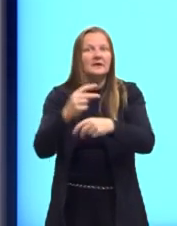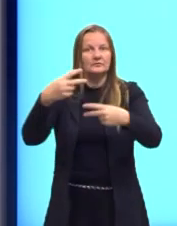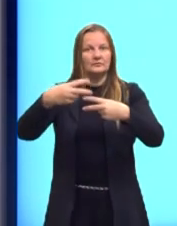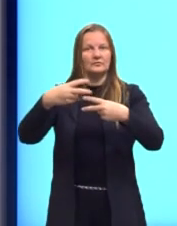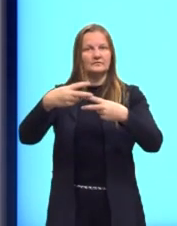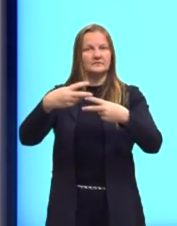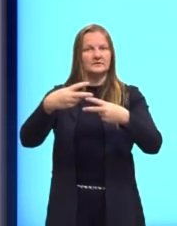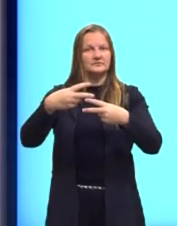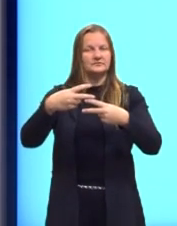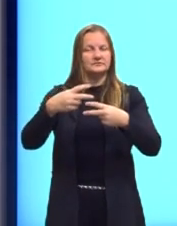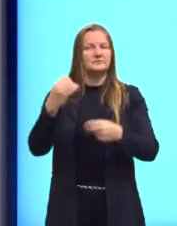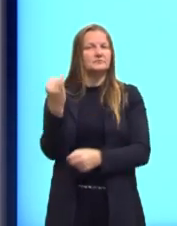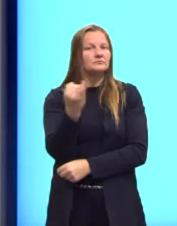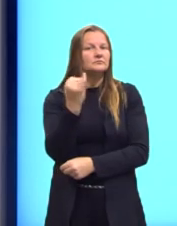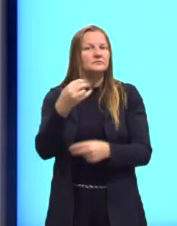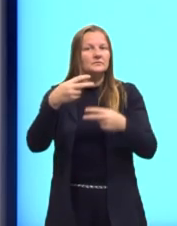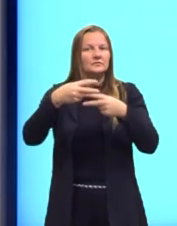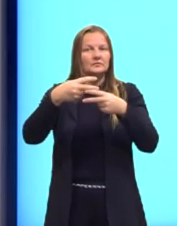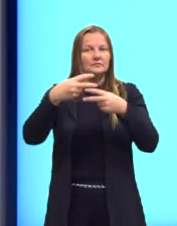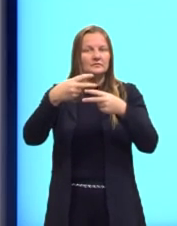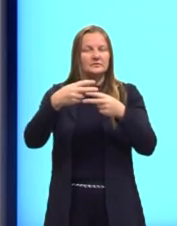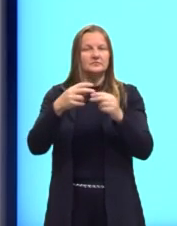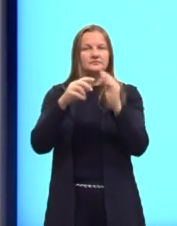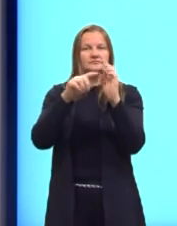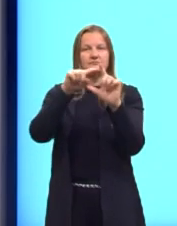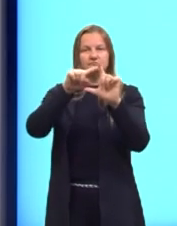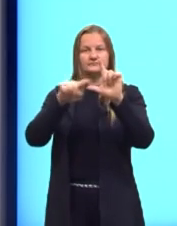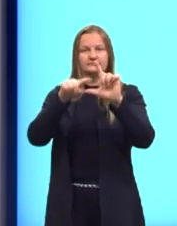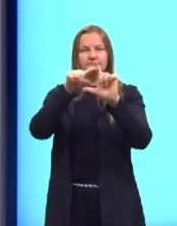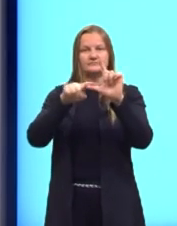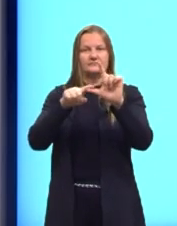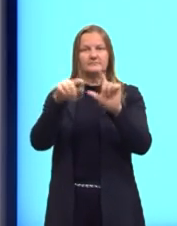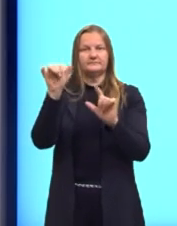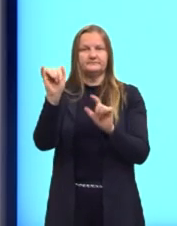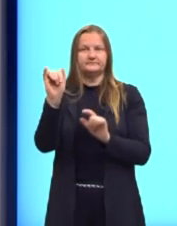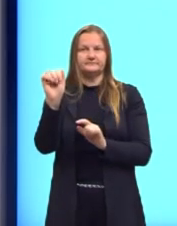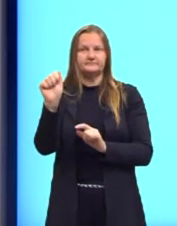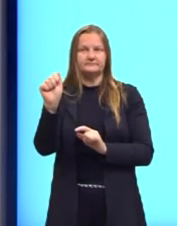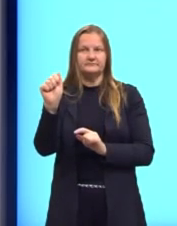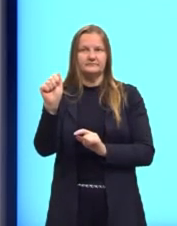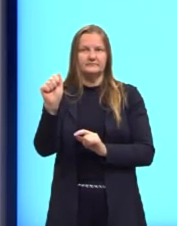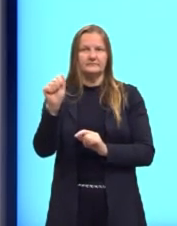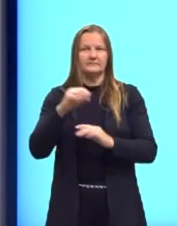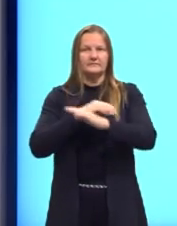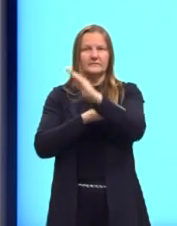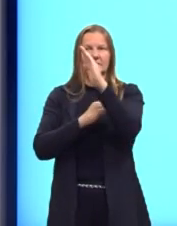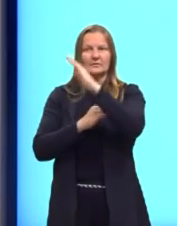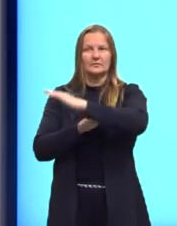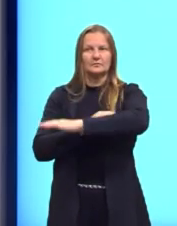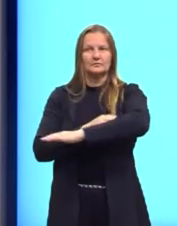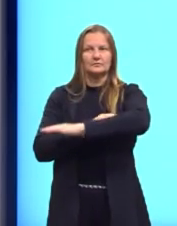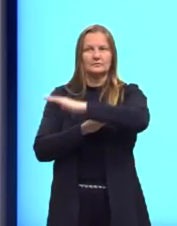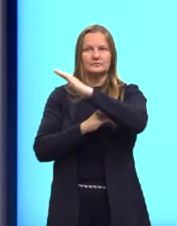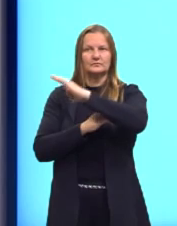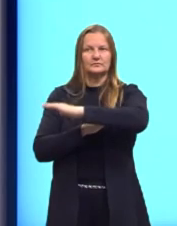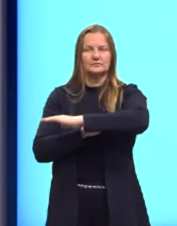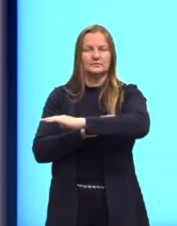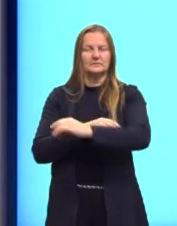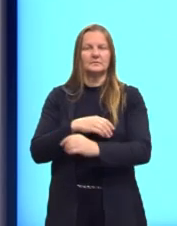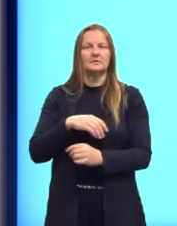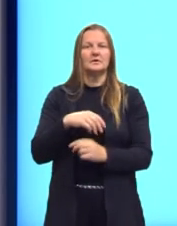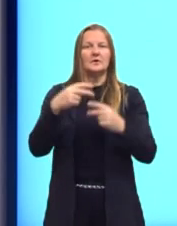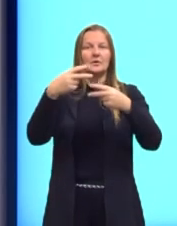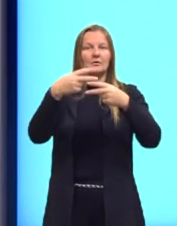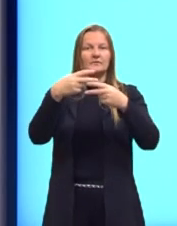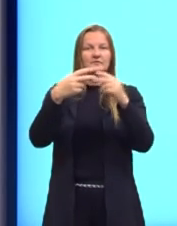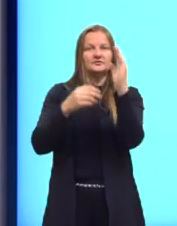coeficientes. Então, coeficiente angular seria o A, determina a inclinação da reta, e o coeficiente B